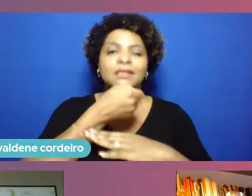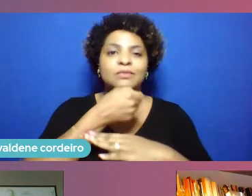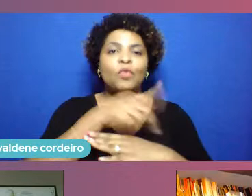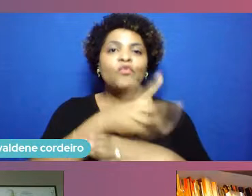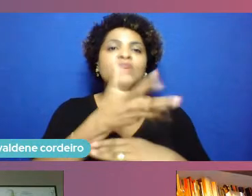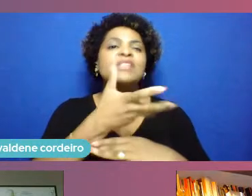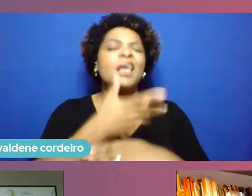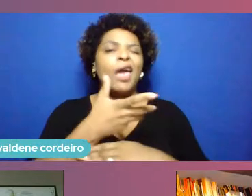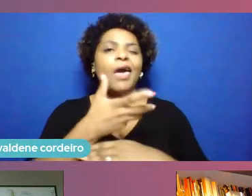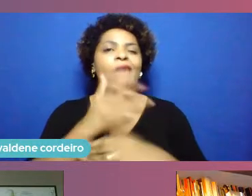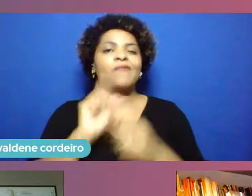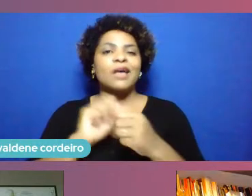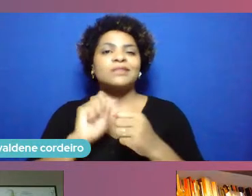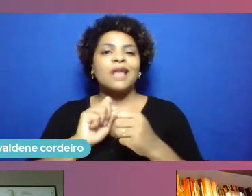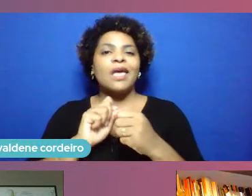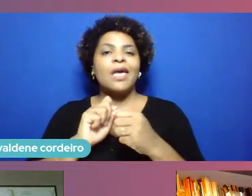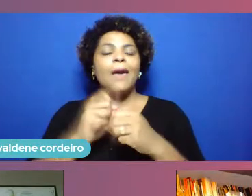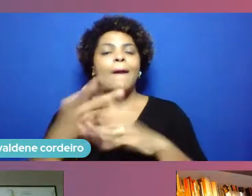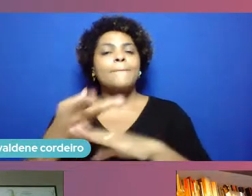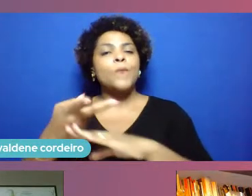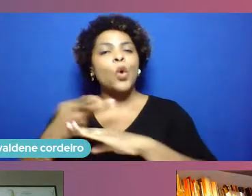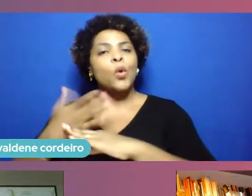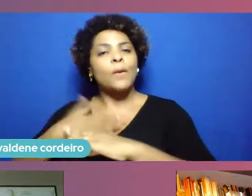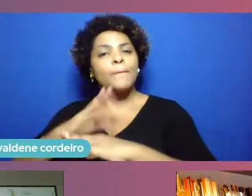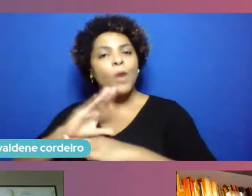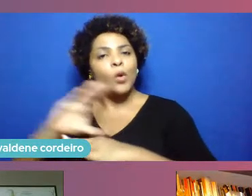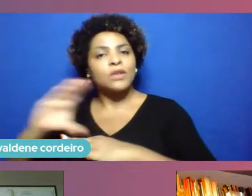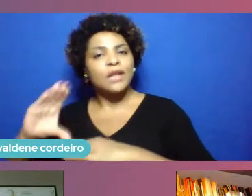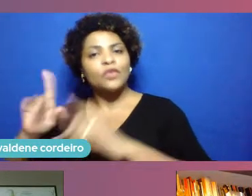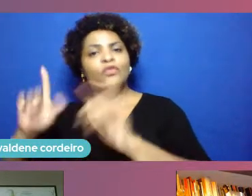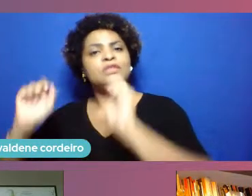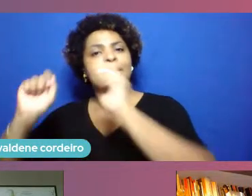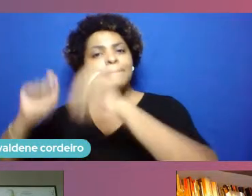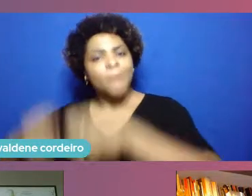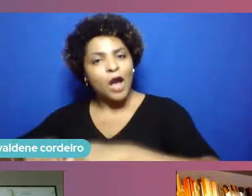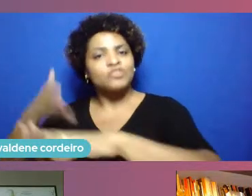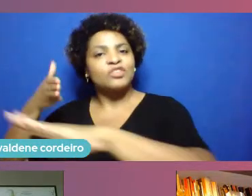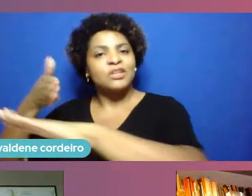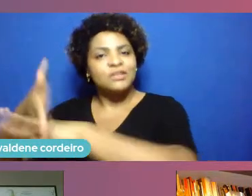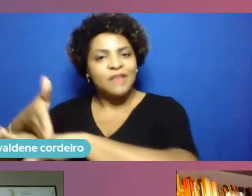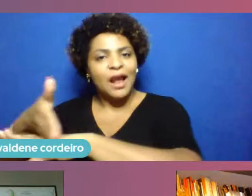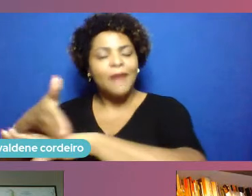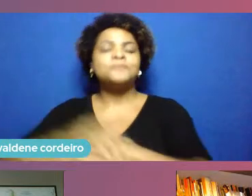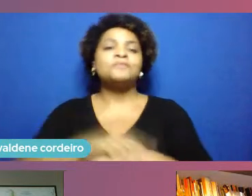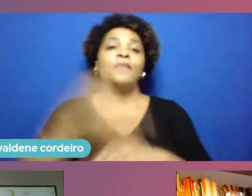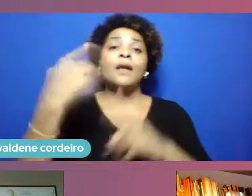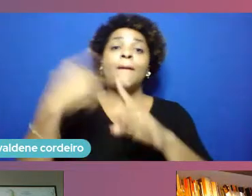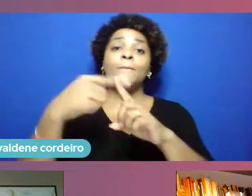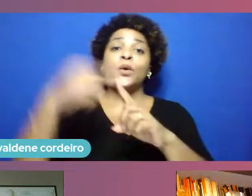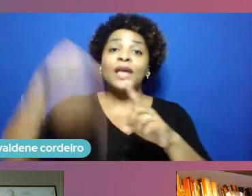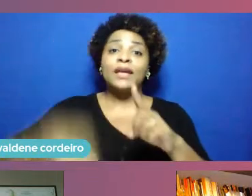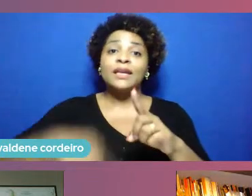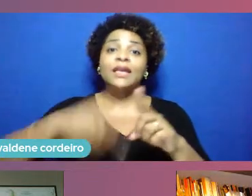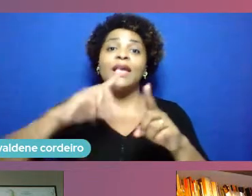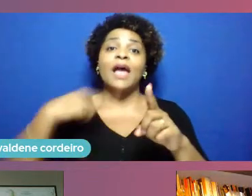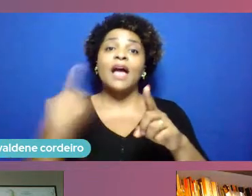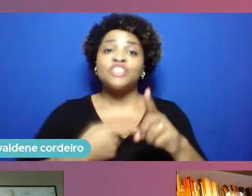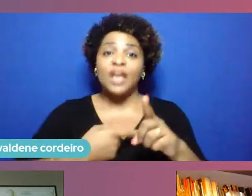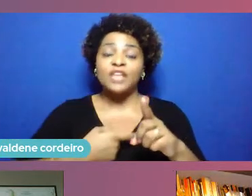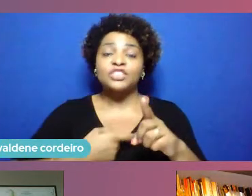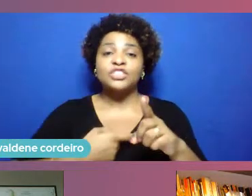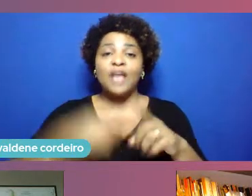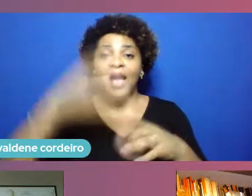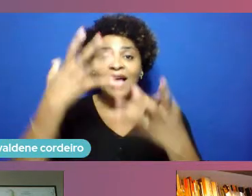porque a diversidade e nesse caso eu estou pontuando a diversidade de formação acadêmica mas a